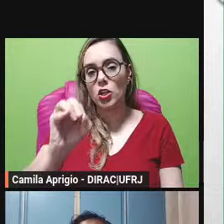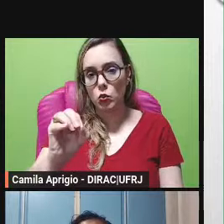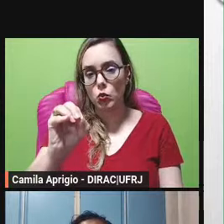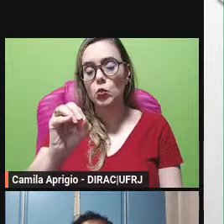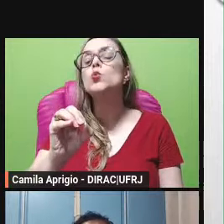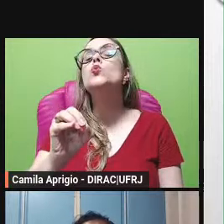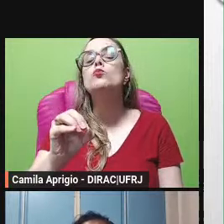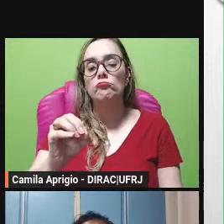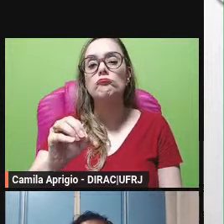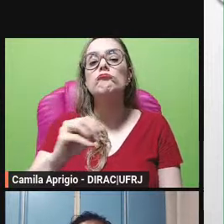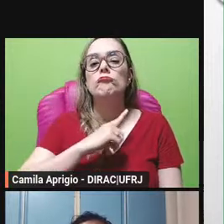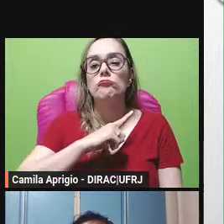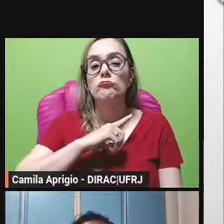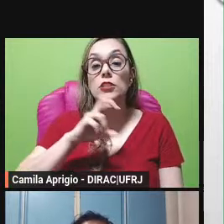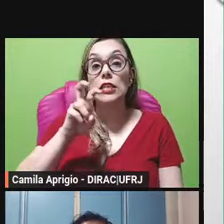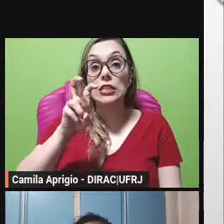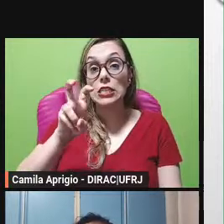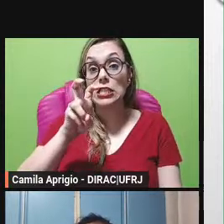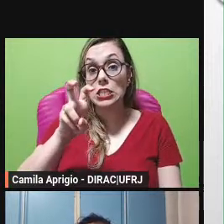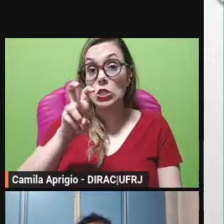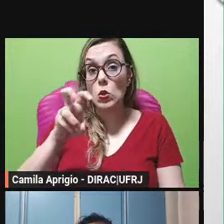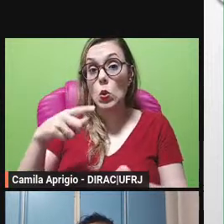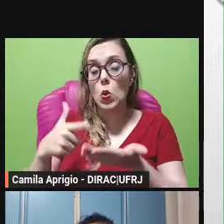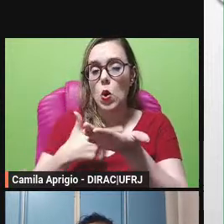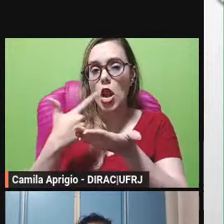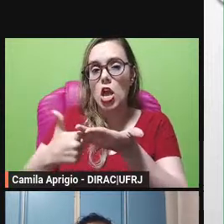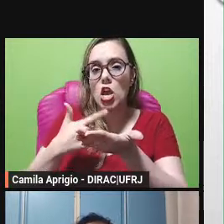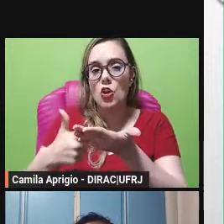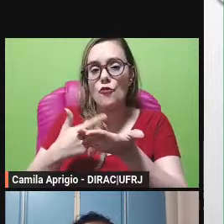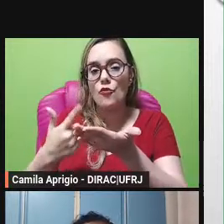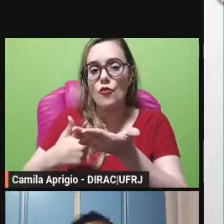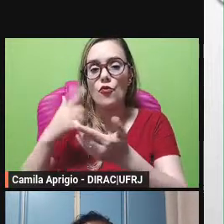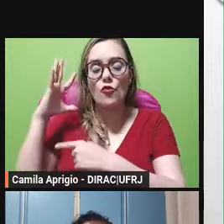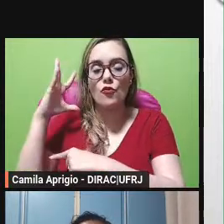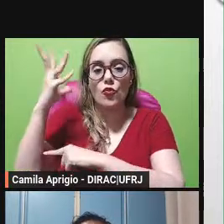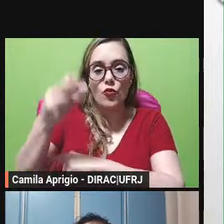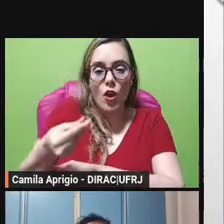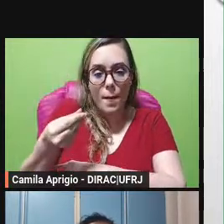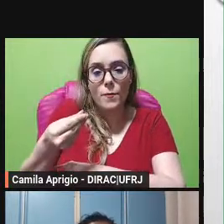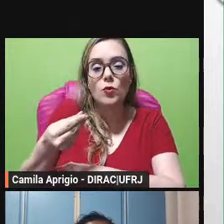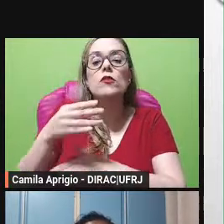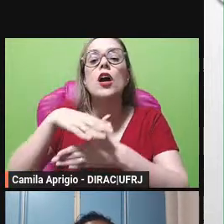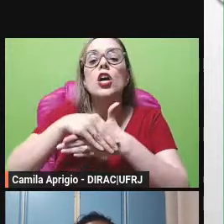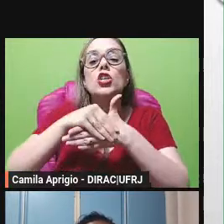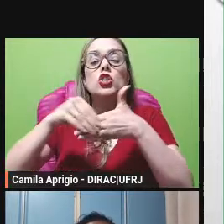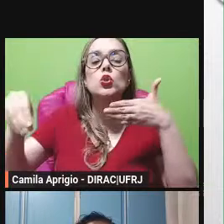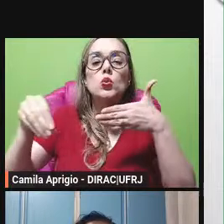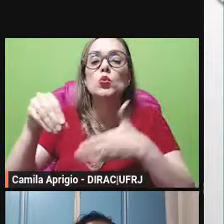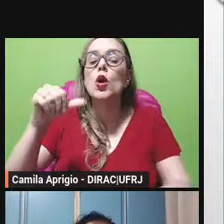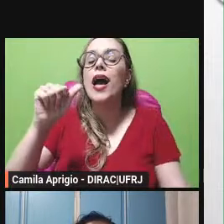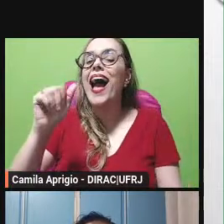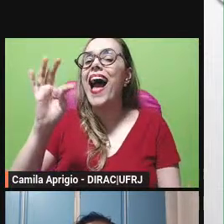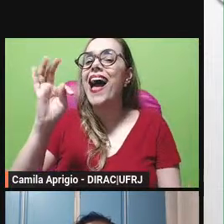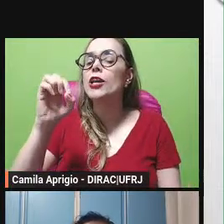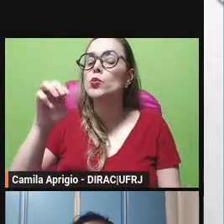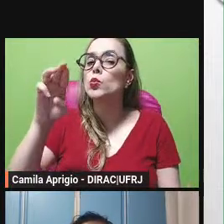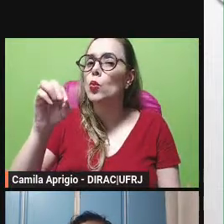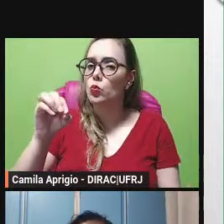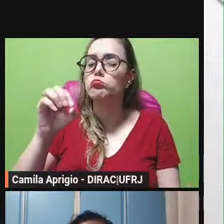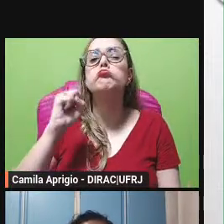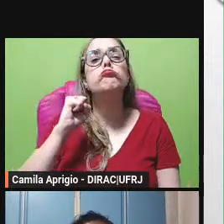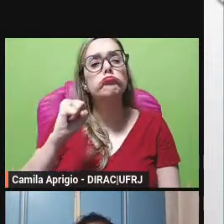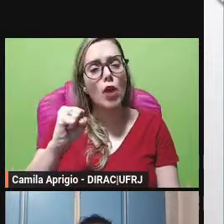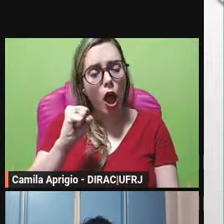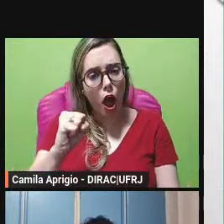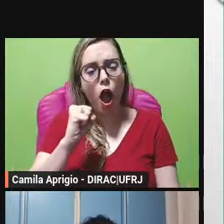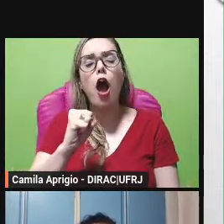cinco livros de fábula do Fedro e é uma publicação da editora Atomo que também o público pode acessar